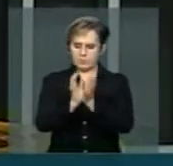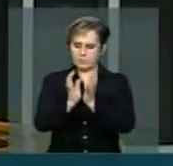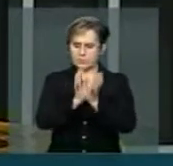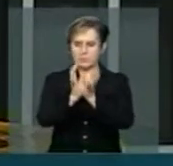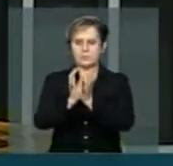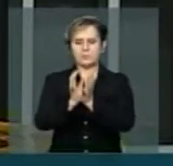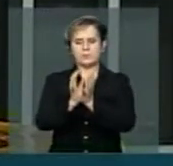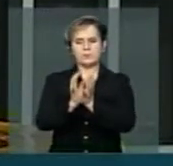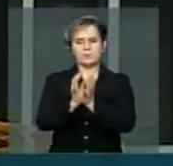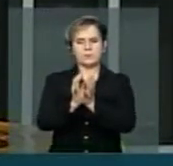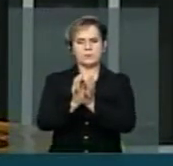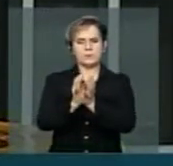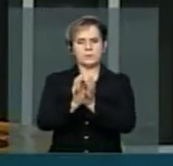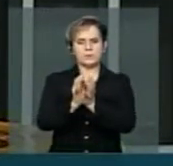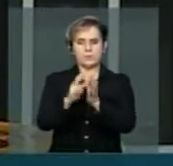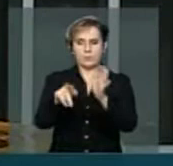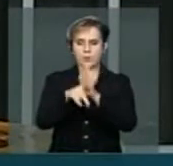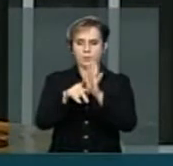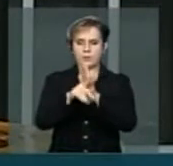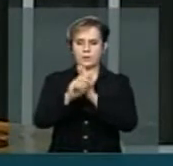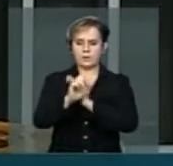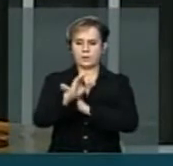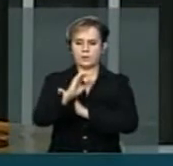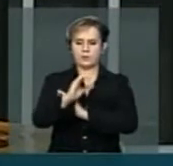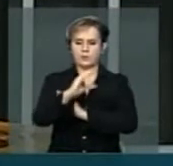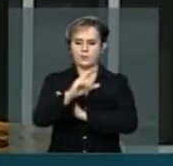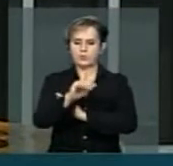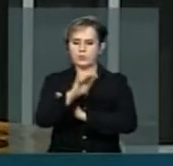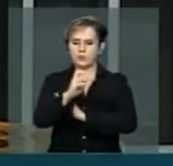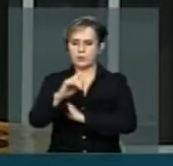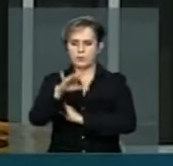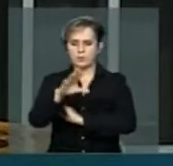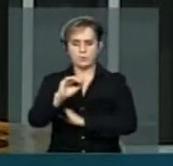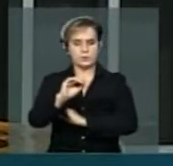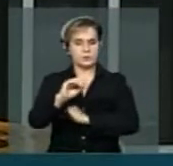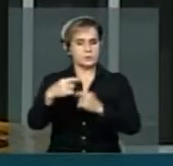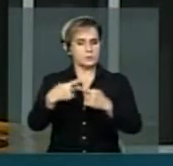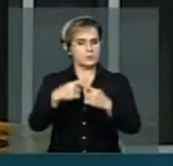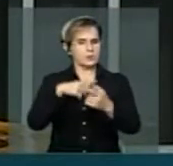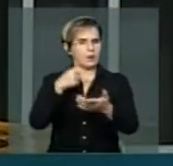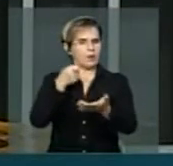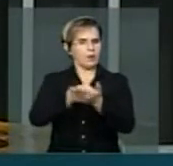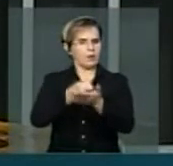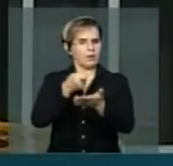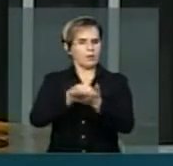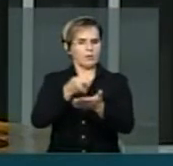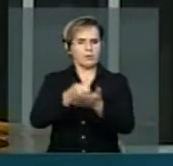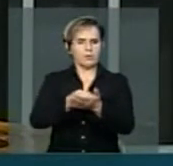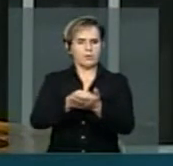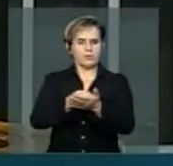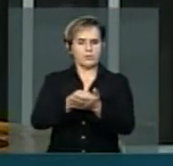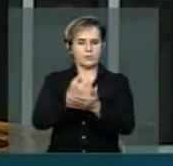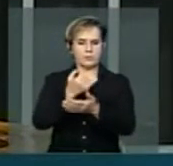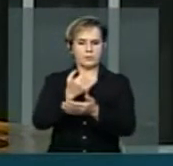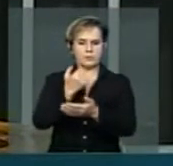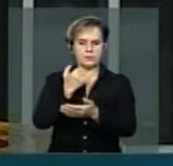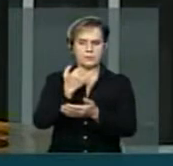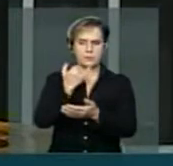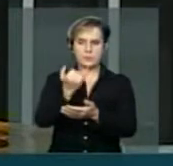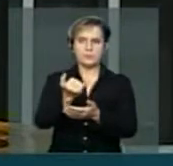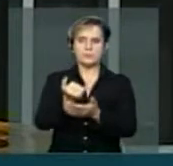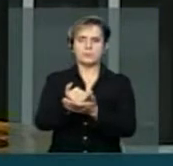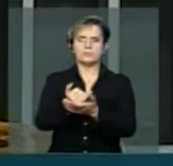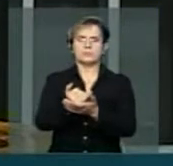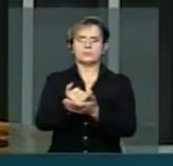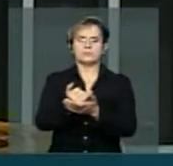executivo, no sentido da cobrança dessas chamadas, ou